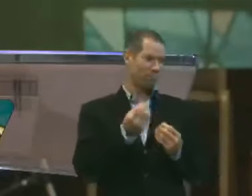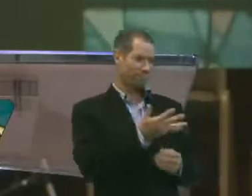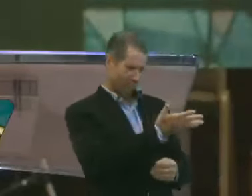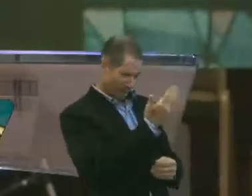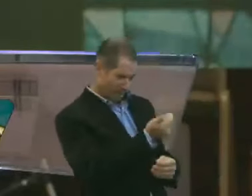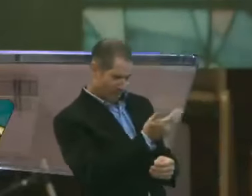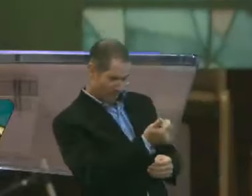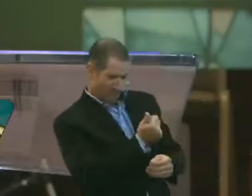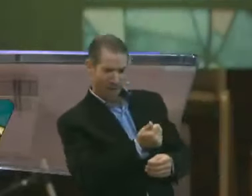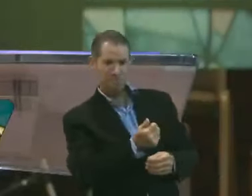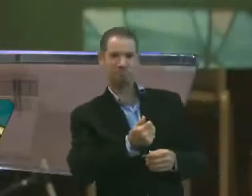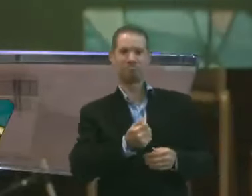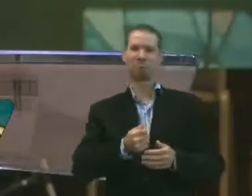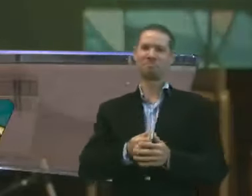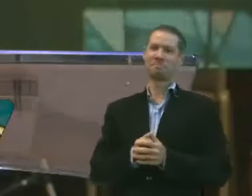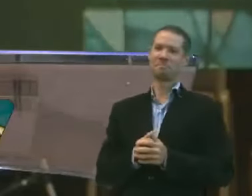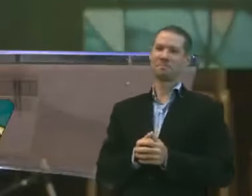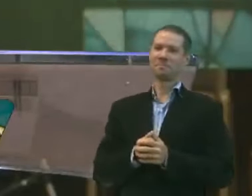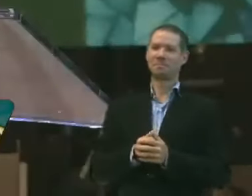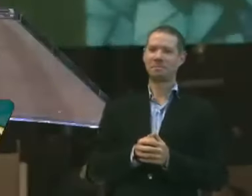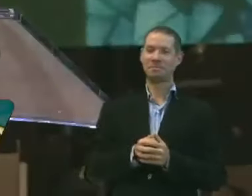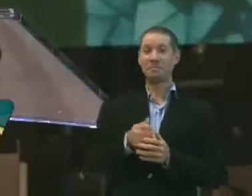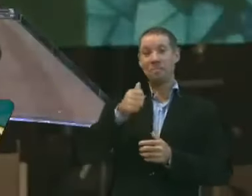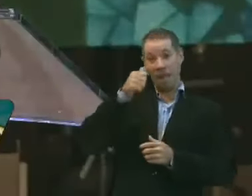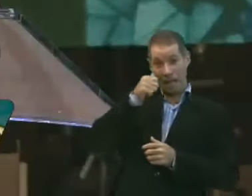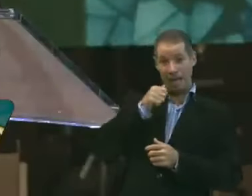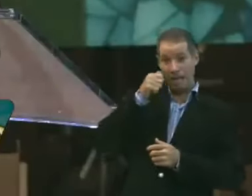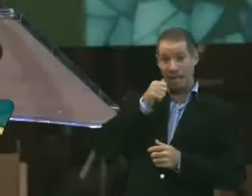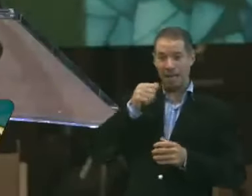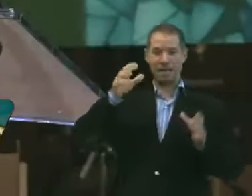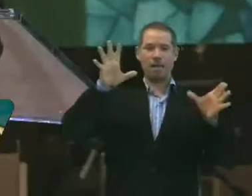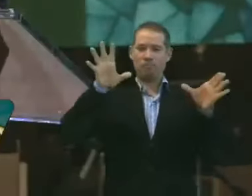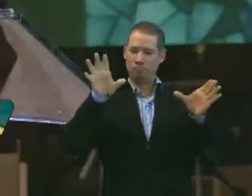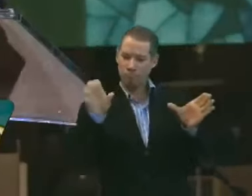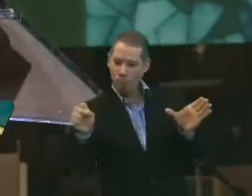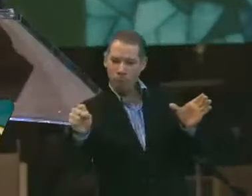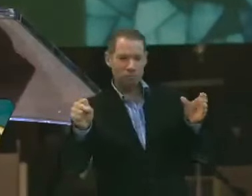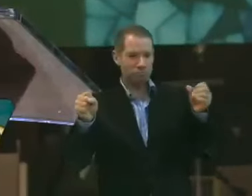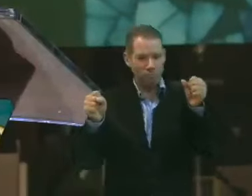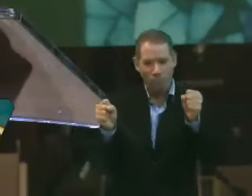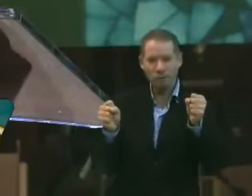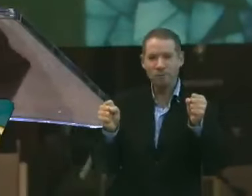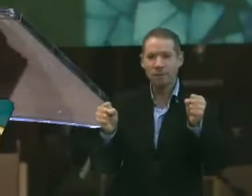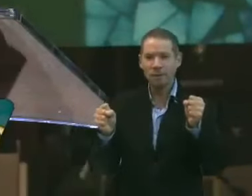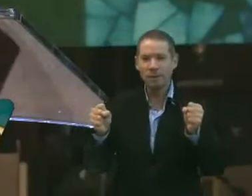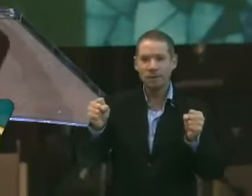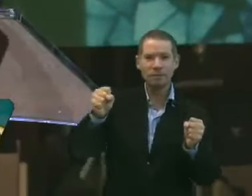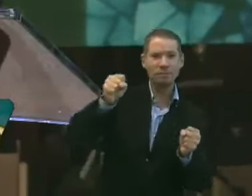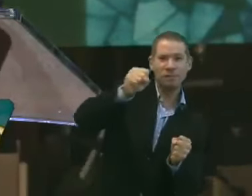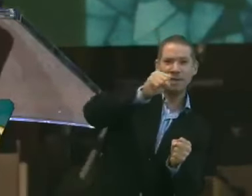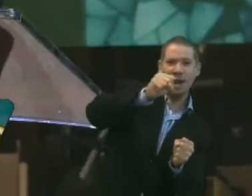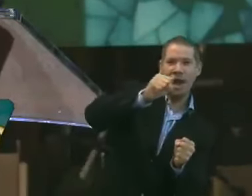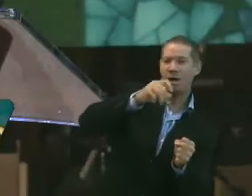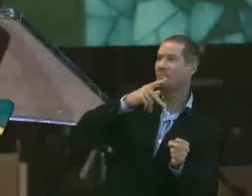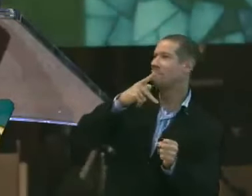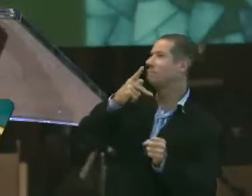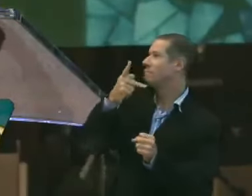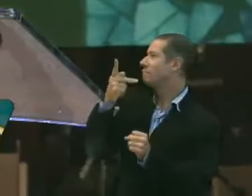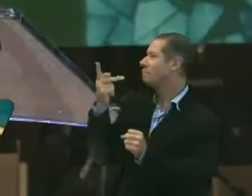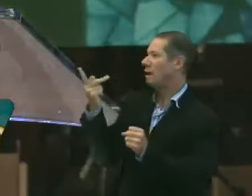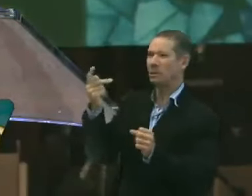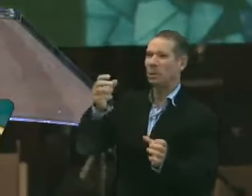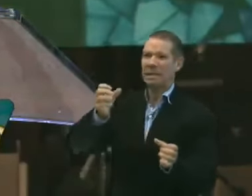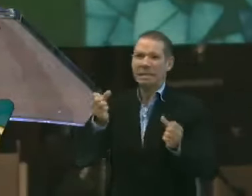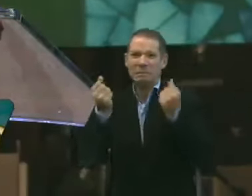para cá. E aí ela pôs a mão no volante e foi virar e falou. Como é